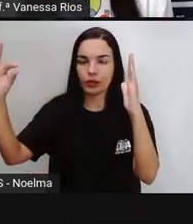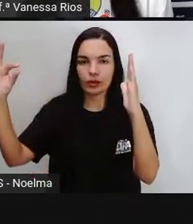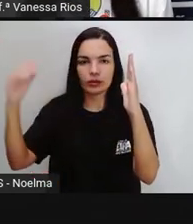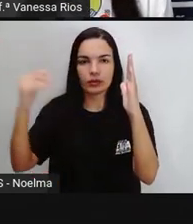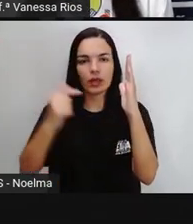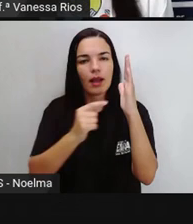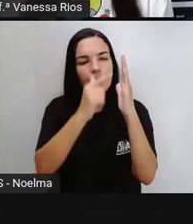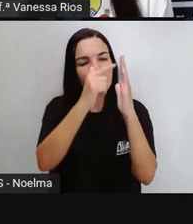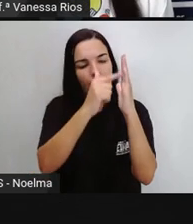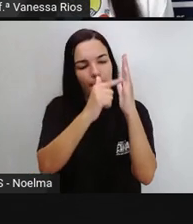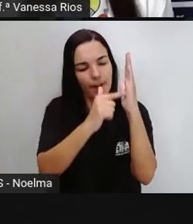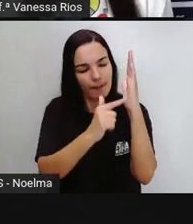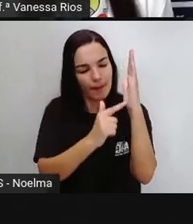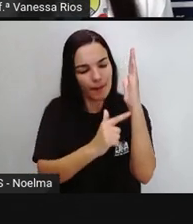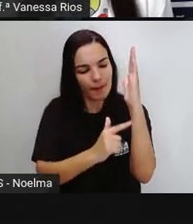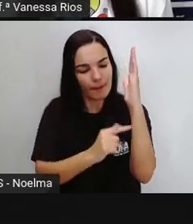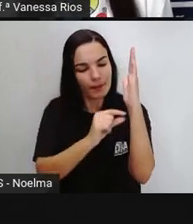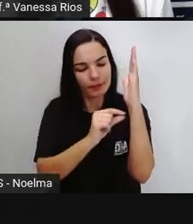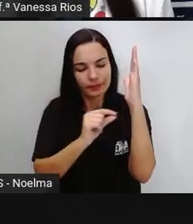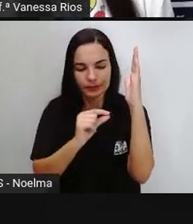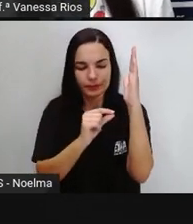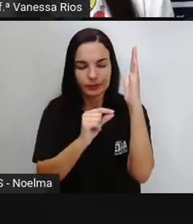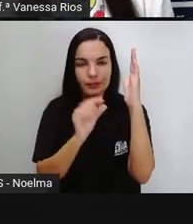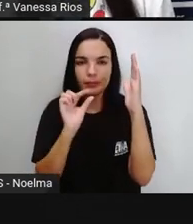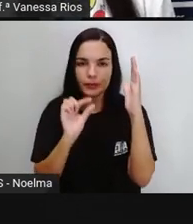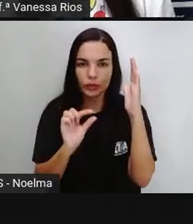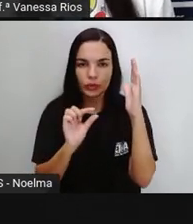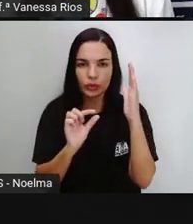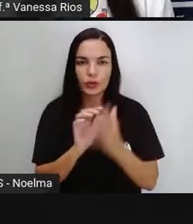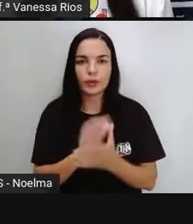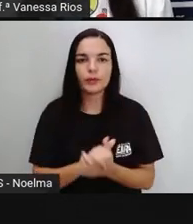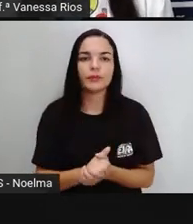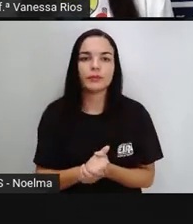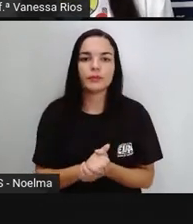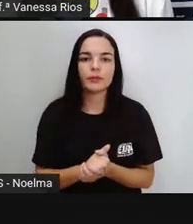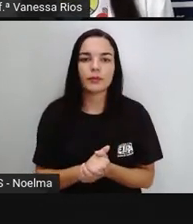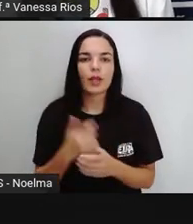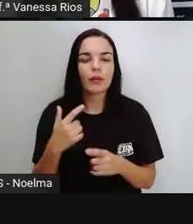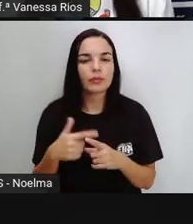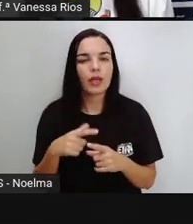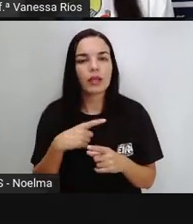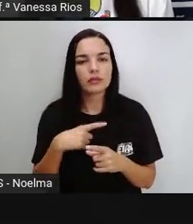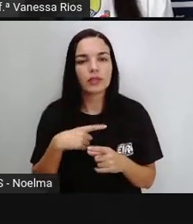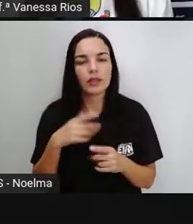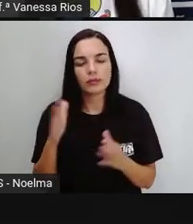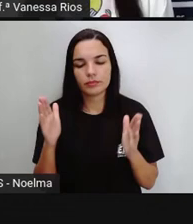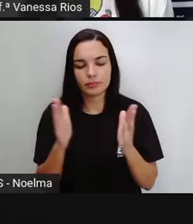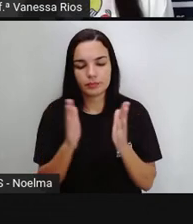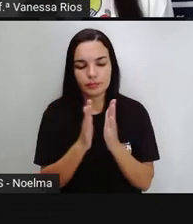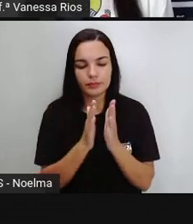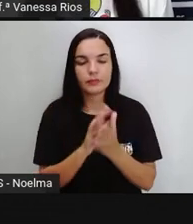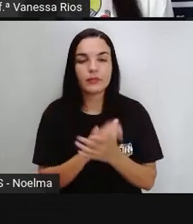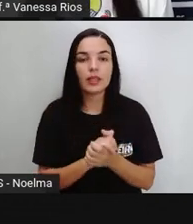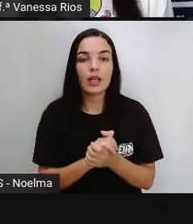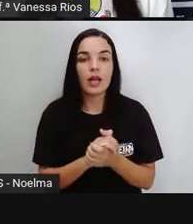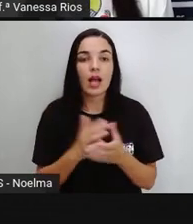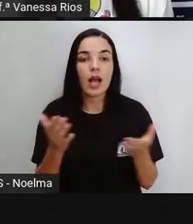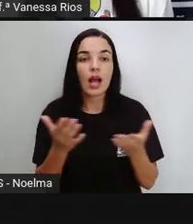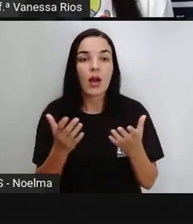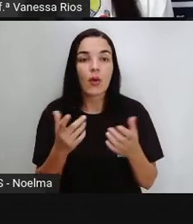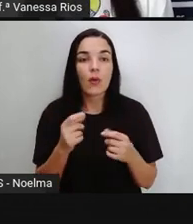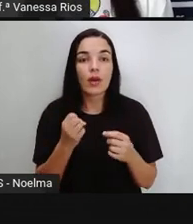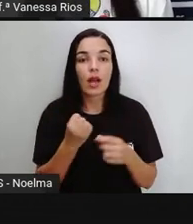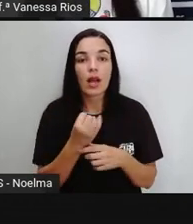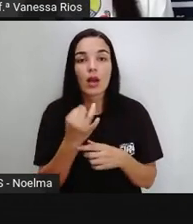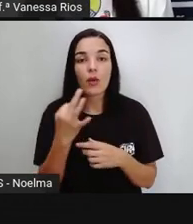início aqui do gráfico a gente observa a numeração menor, porque tem também a barra menor. Então, observando aqui,